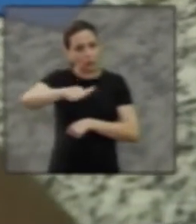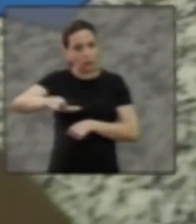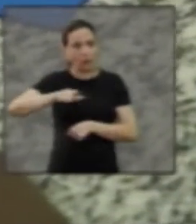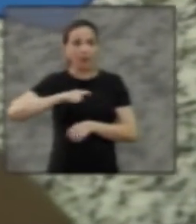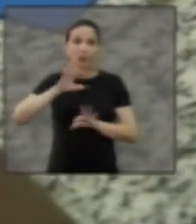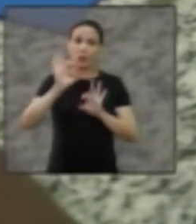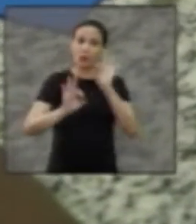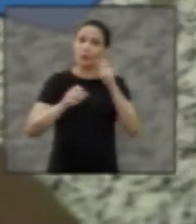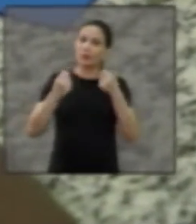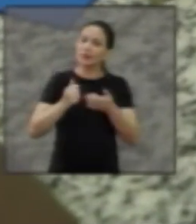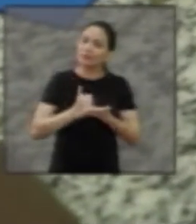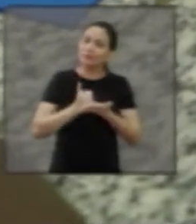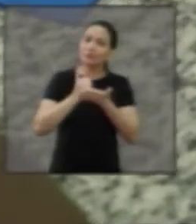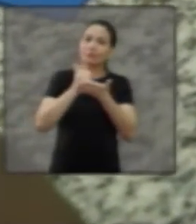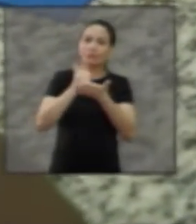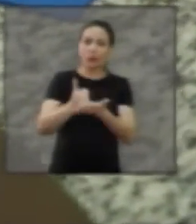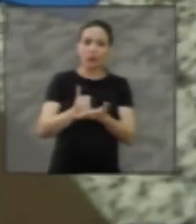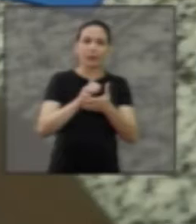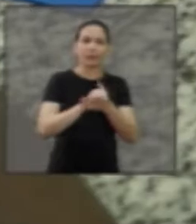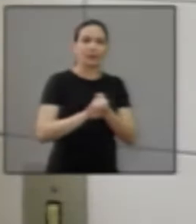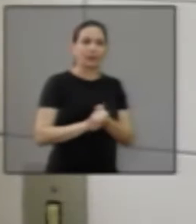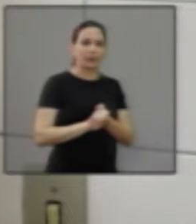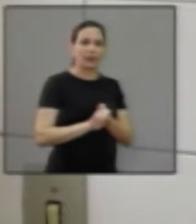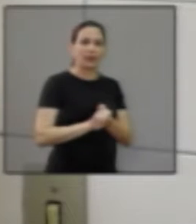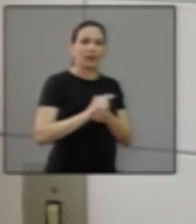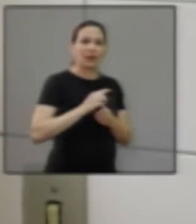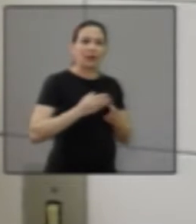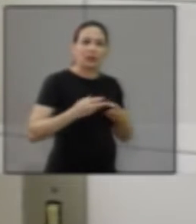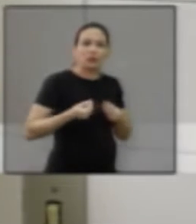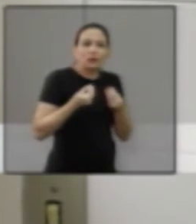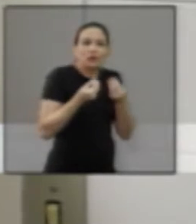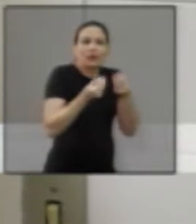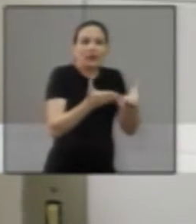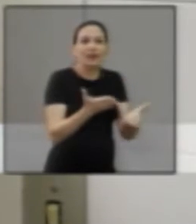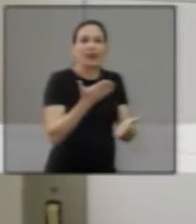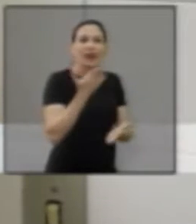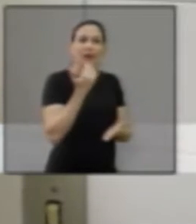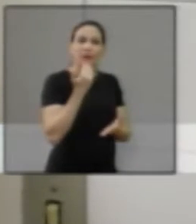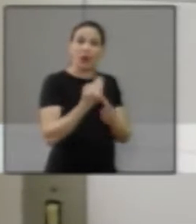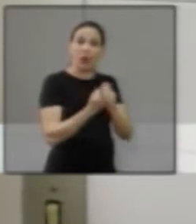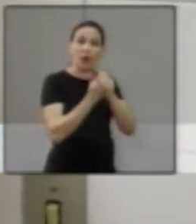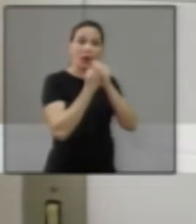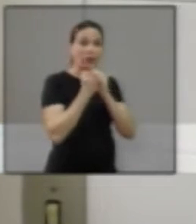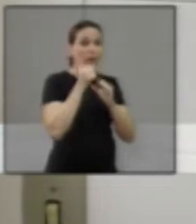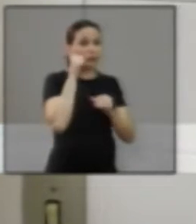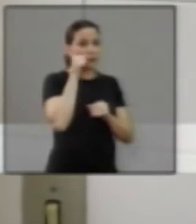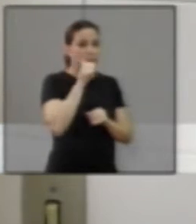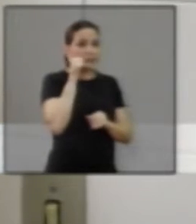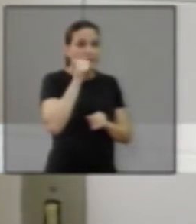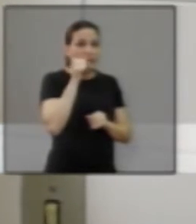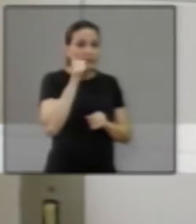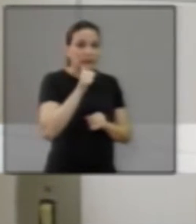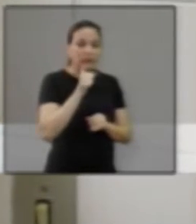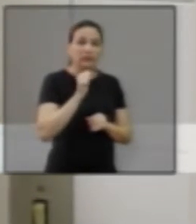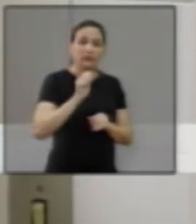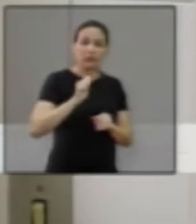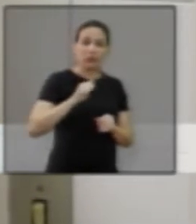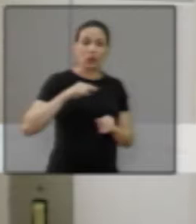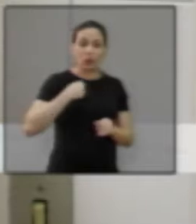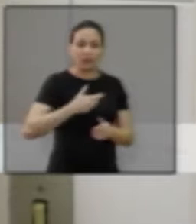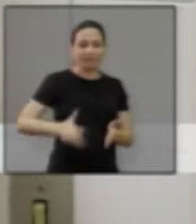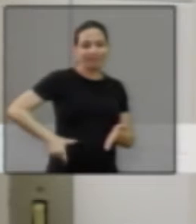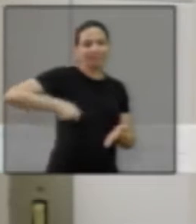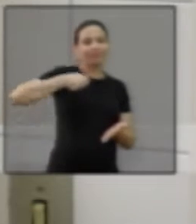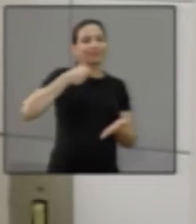continuar, o projeto precisa de apoio. A gente oferece alimentação, um lanche, né? Para as meninas, a gente está